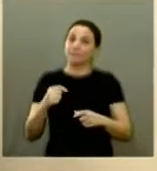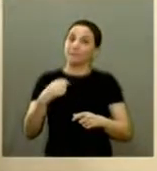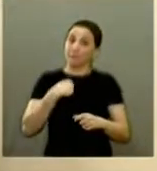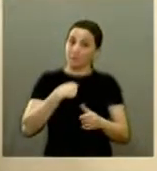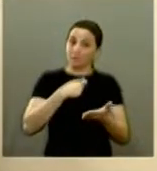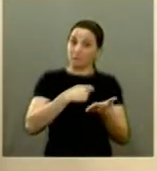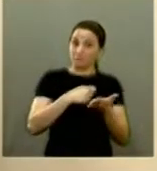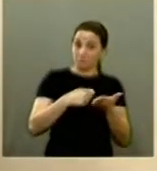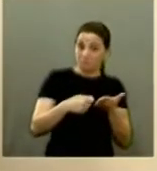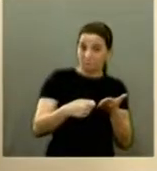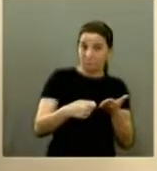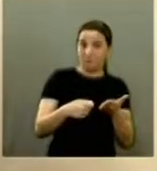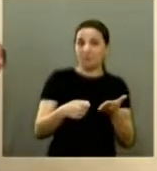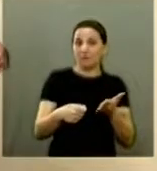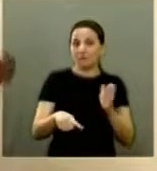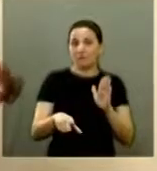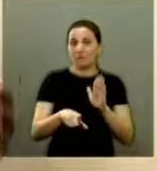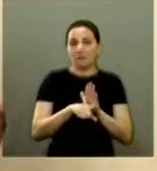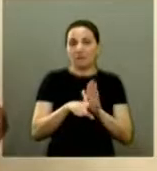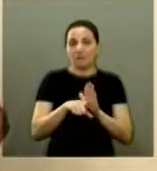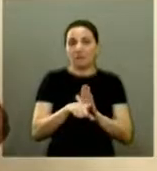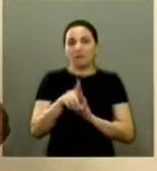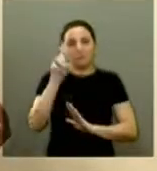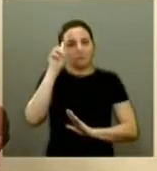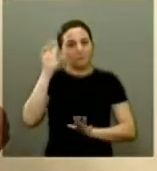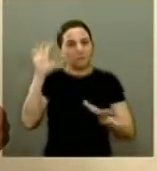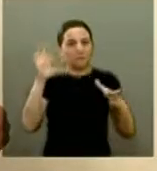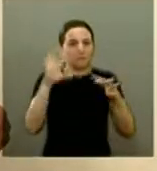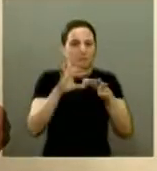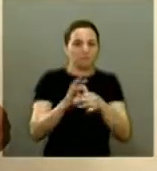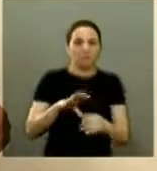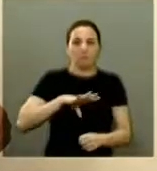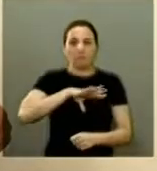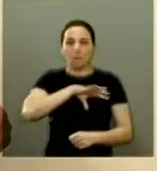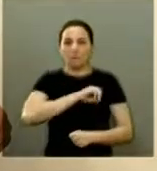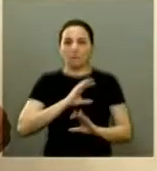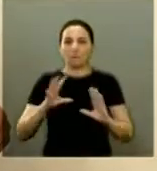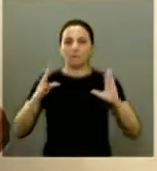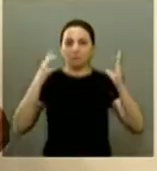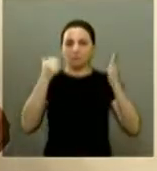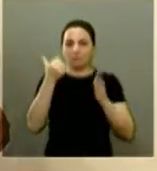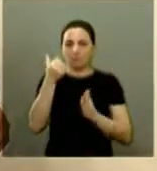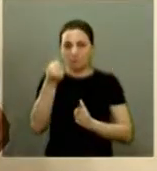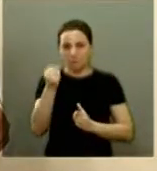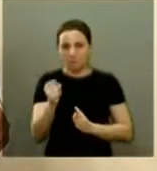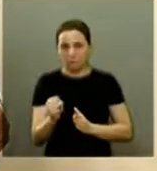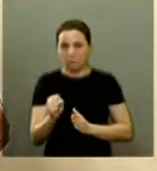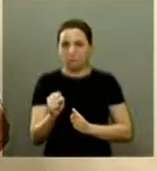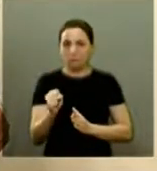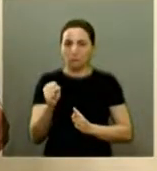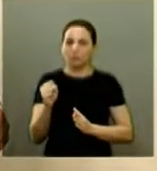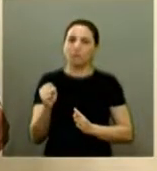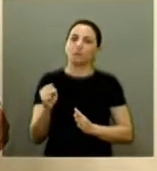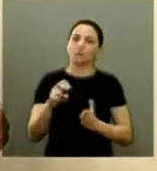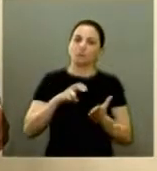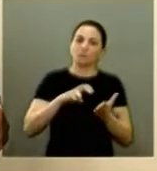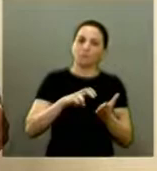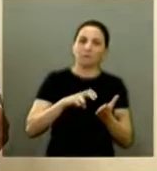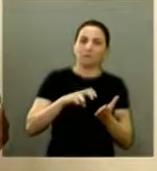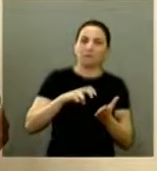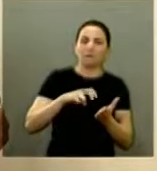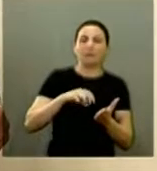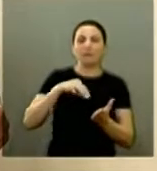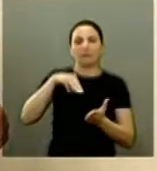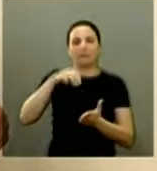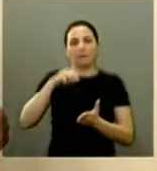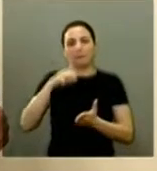da lei dos 100 anos da aliança dia da aliança do amor a ser comemorado todo dia 18 da mãe rainha três vezes